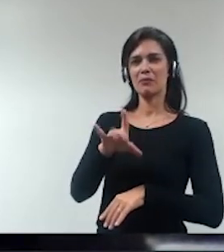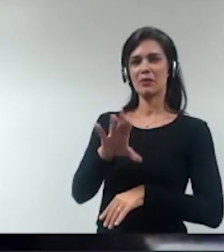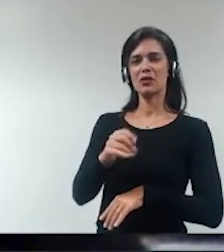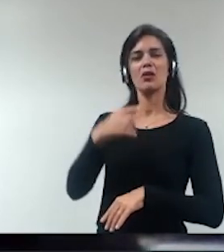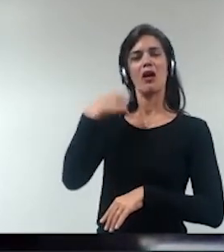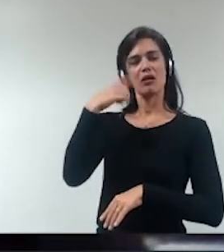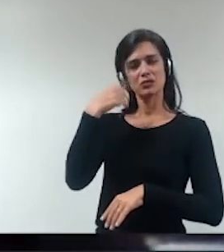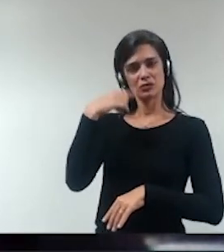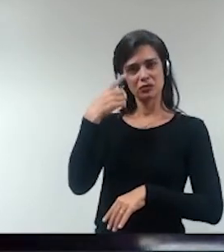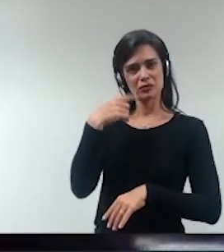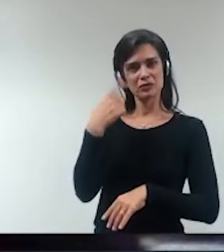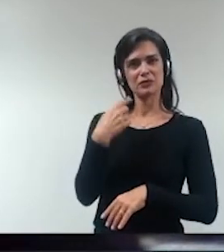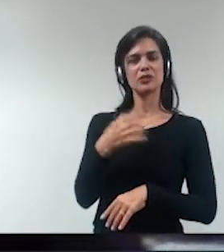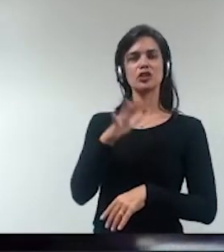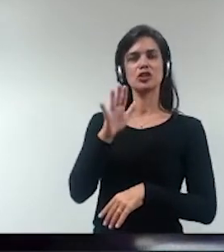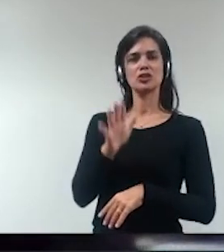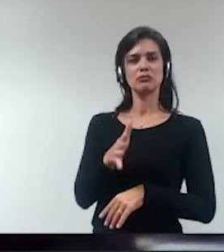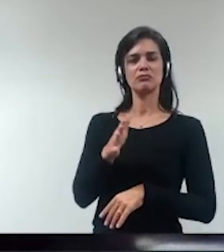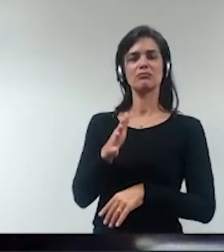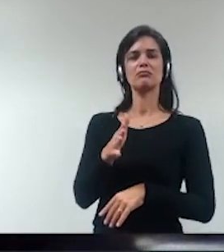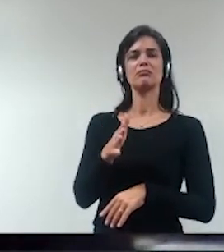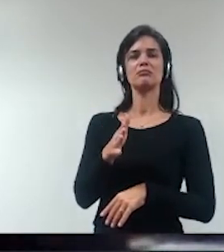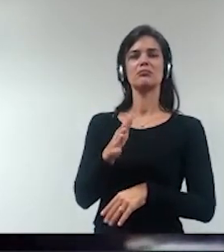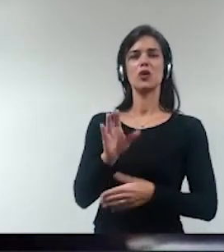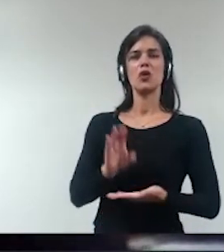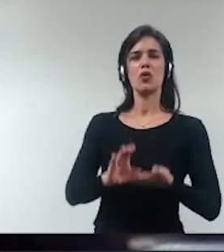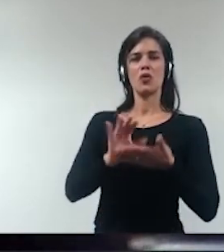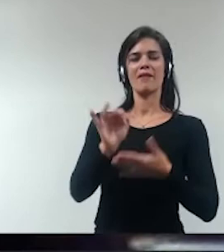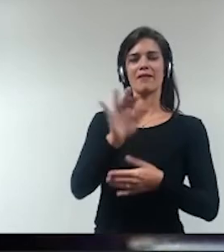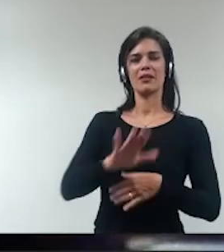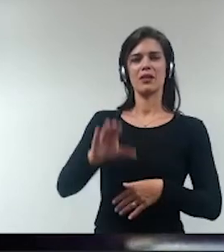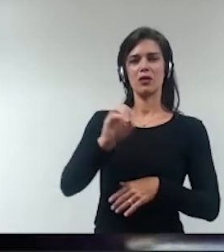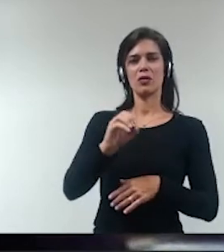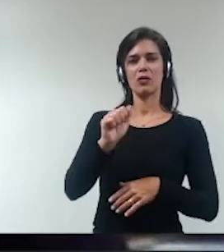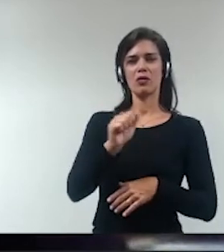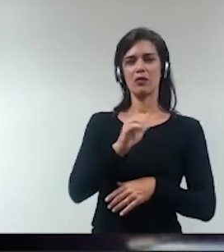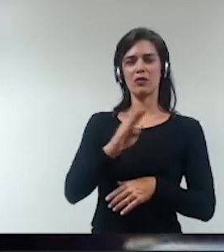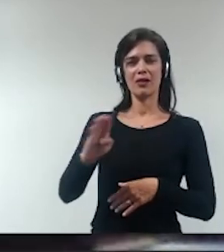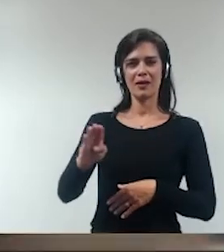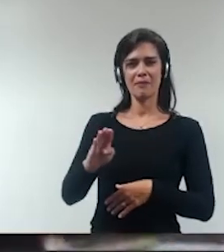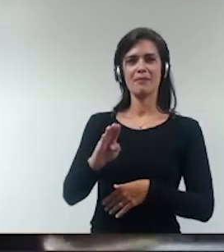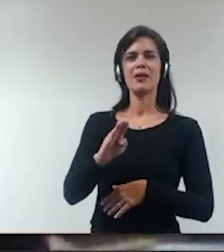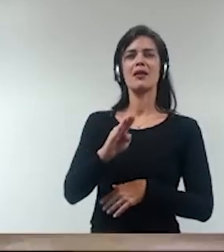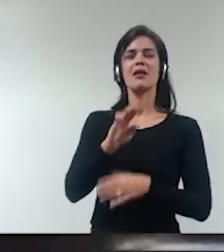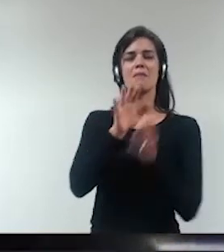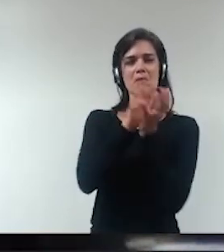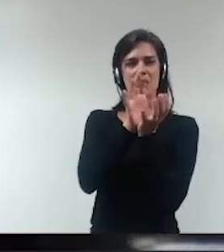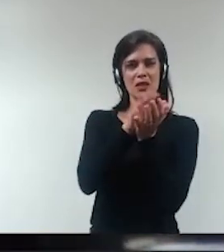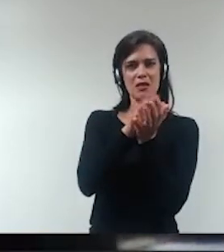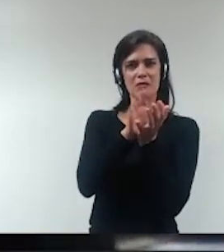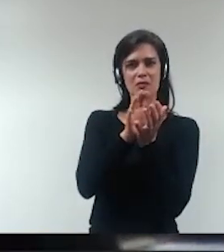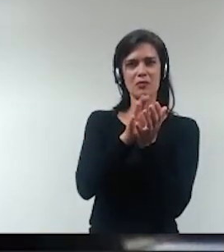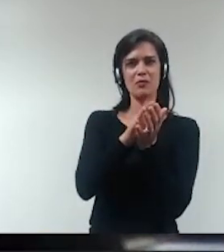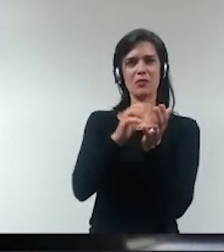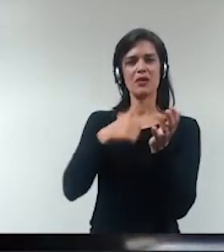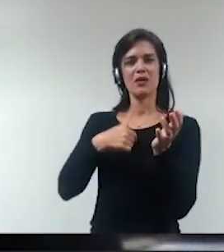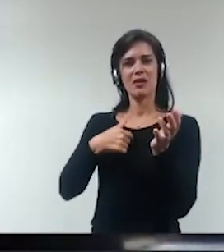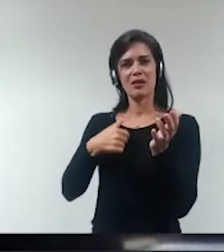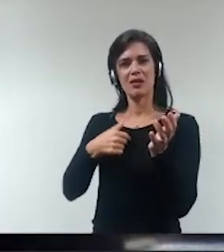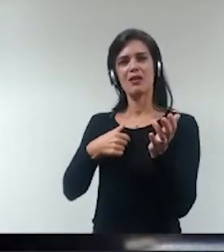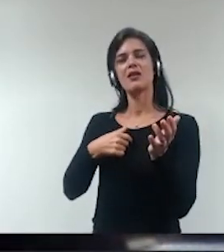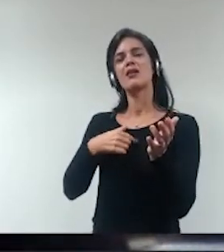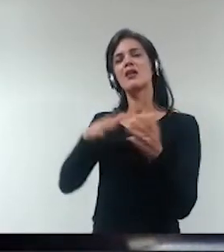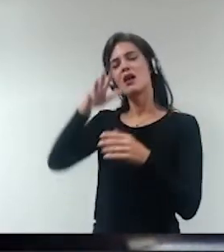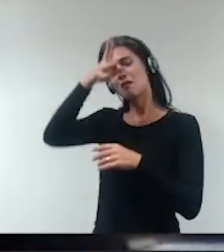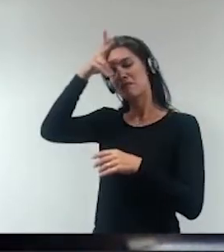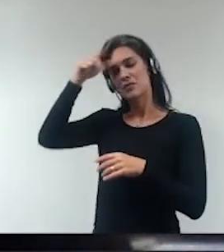advogado já foi conselheiro federal da OAB pelo estado de Pernambuco assim como eu sou hoje pelo estado do Amazonas